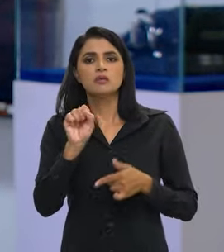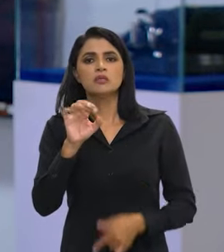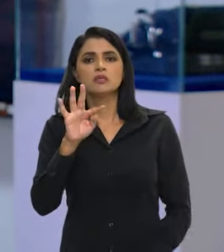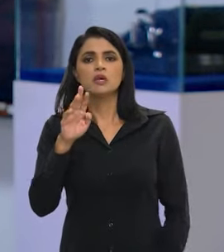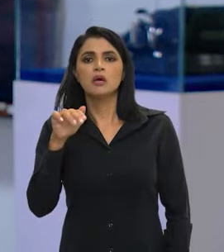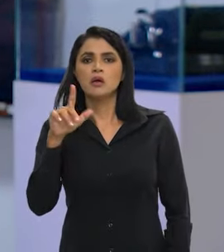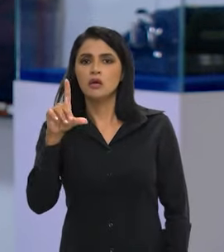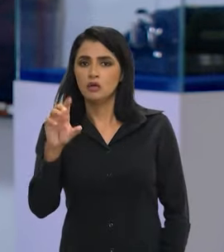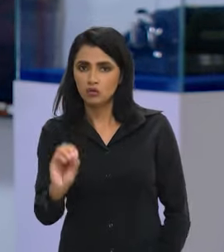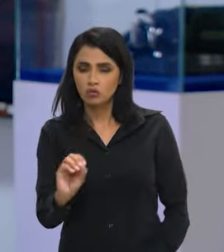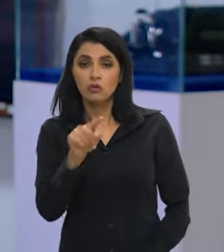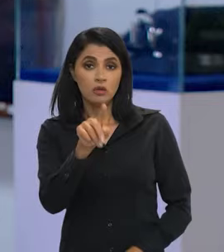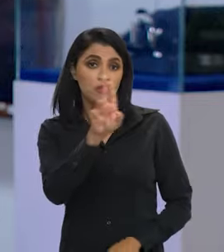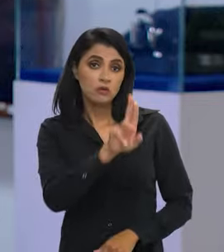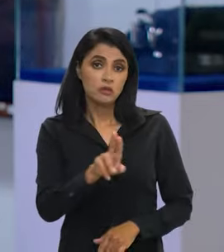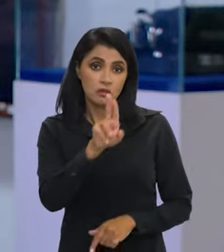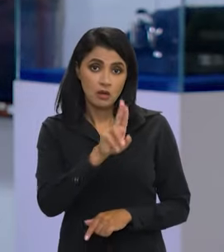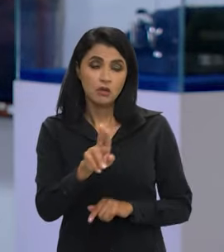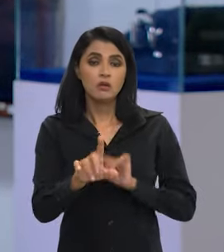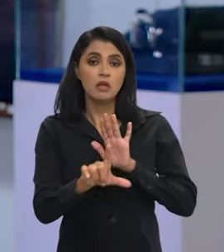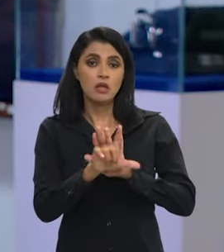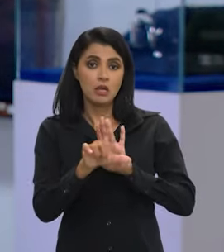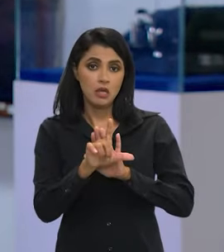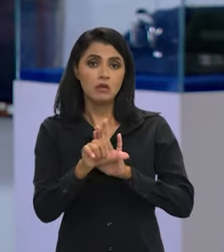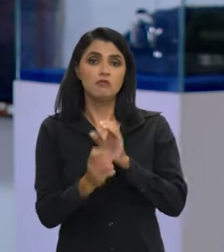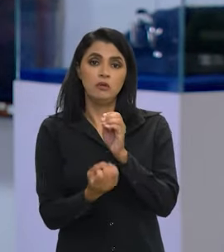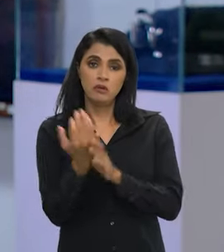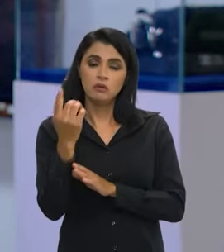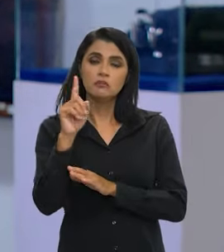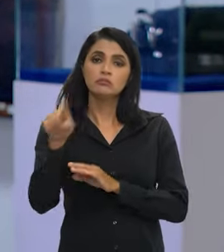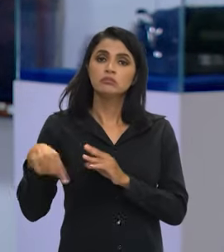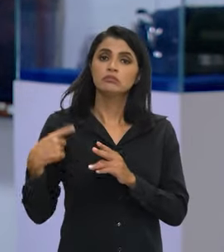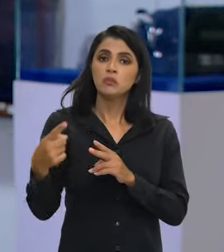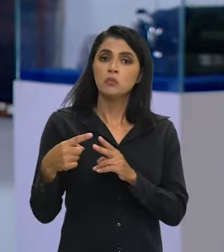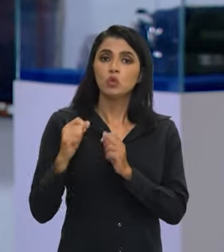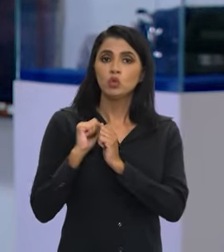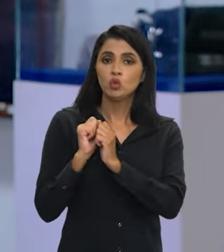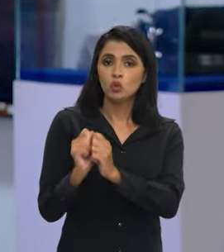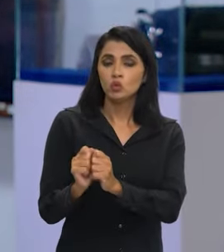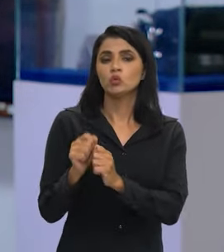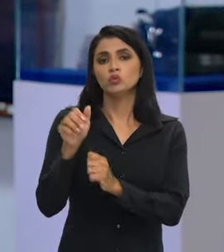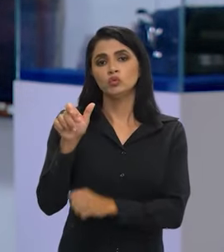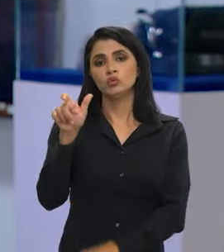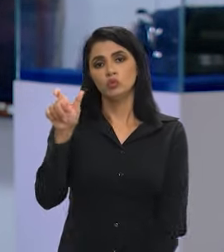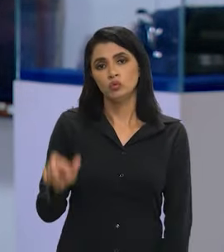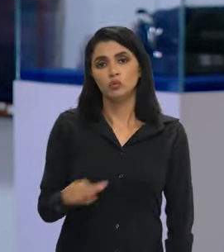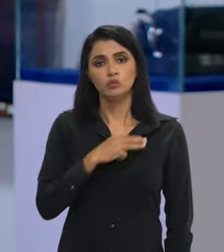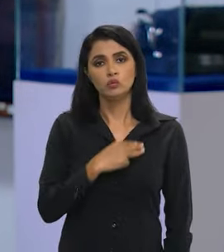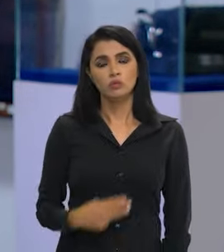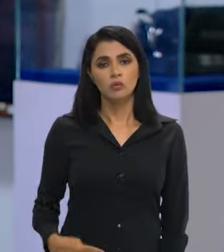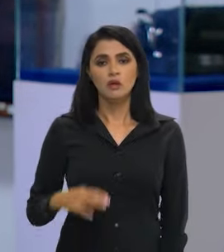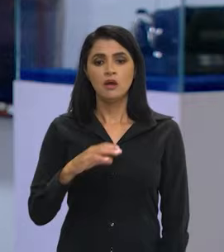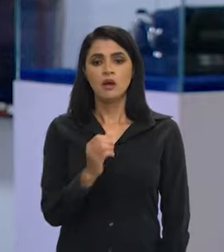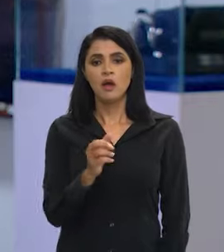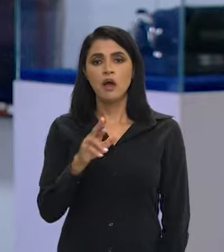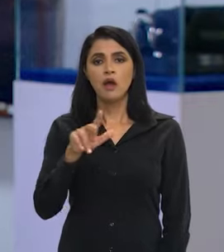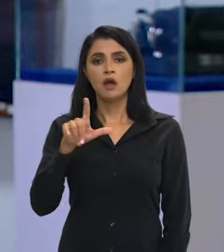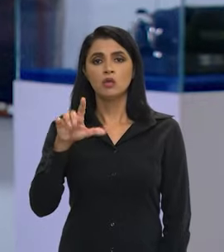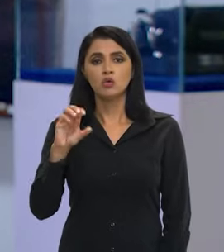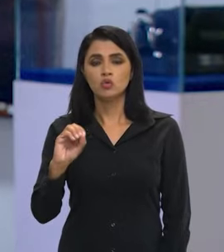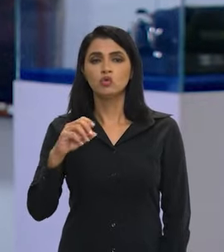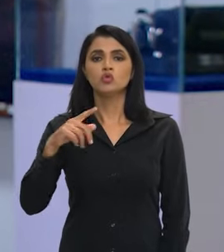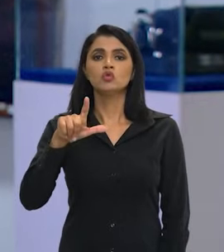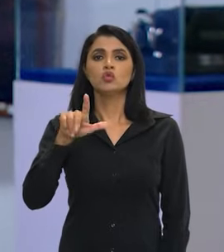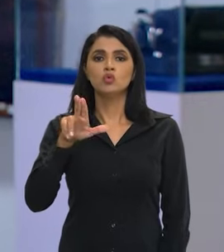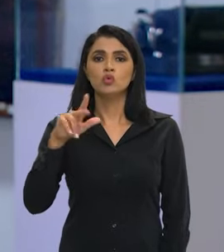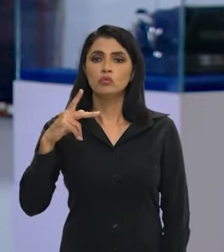sendo transformado em lei, ainda, no começo. E, depois, nós, junto com o ministro Carlos Lupe, mudamos e entendemos que era